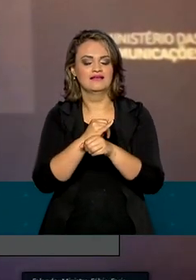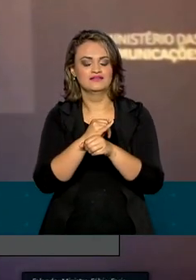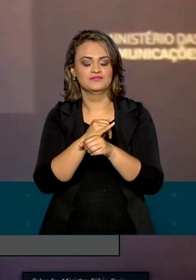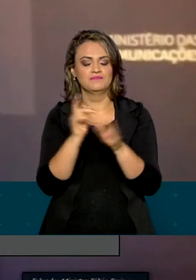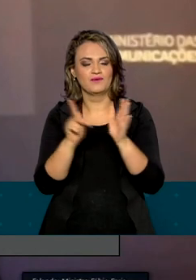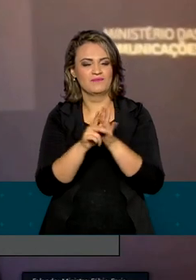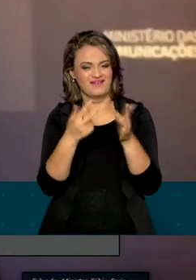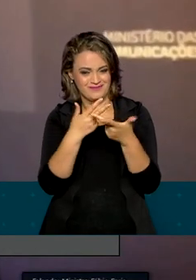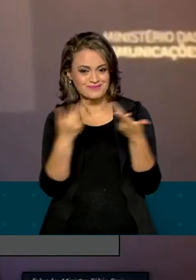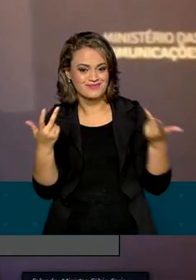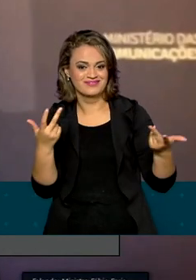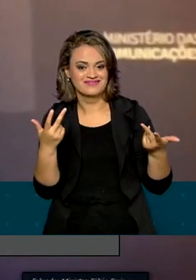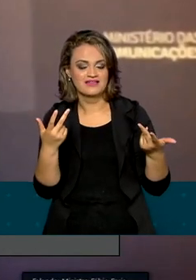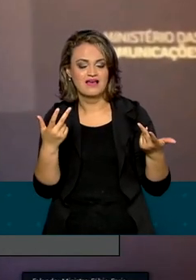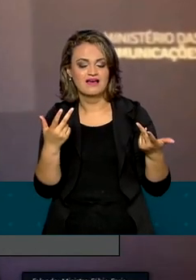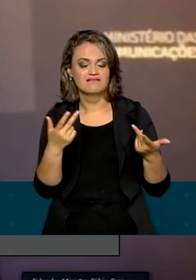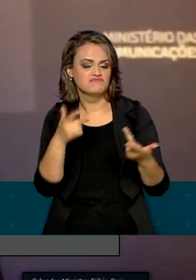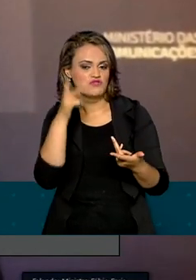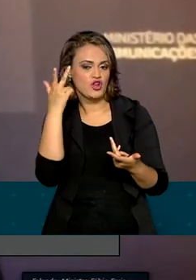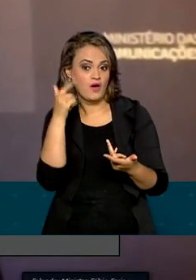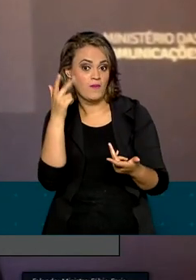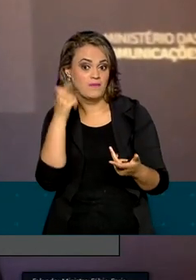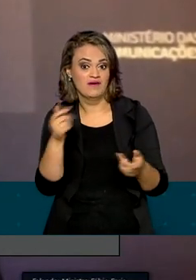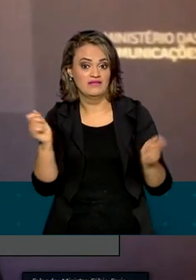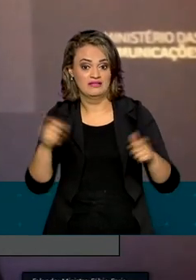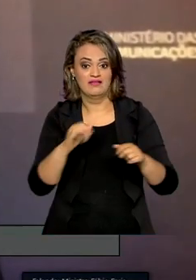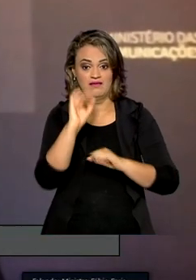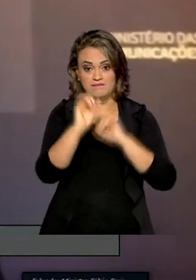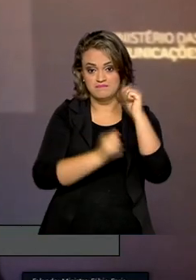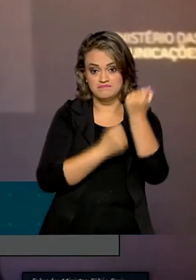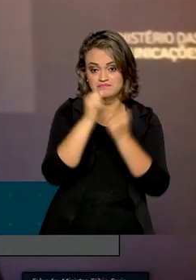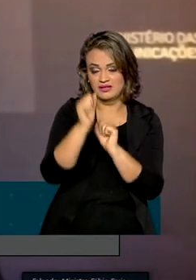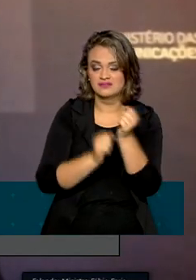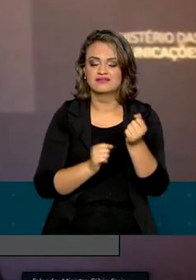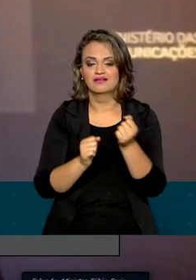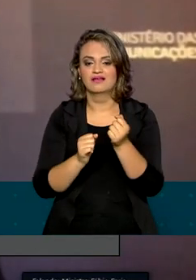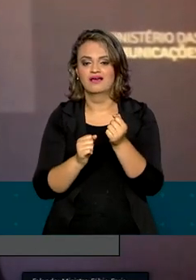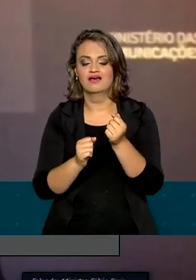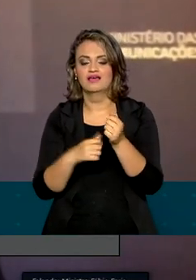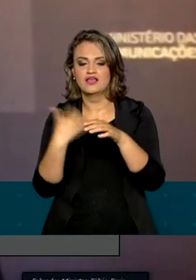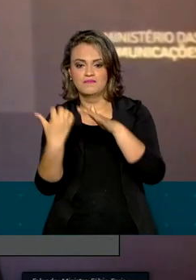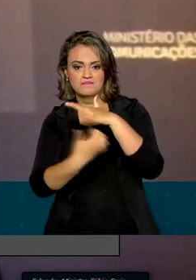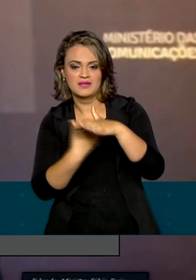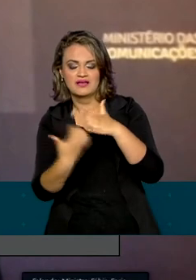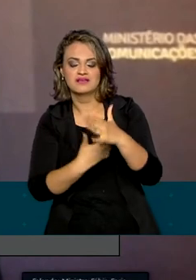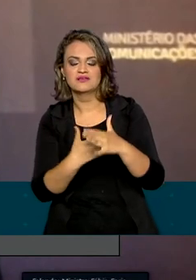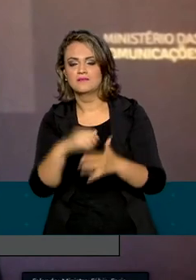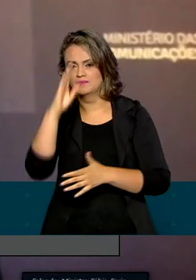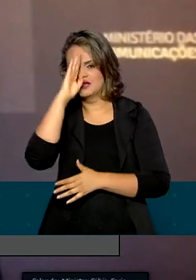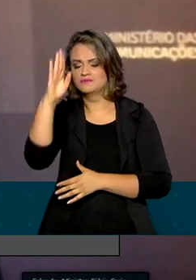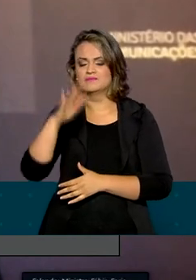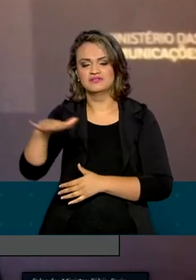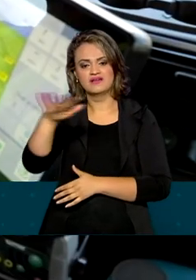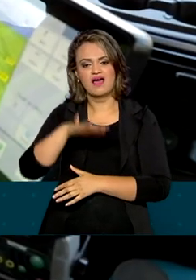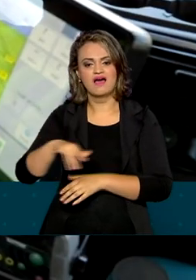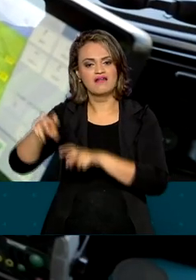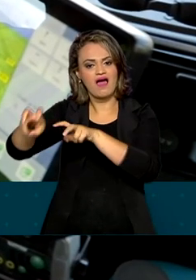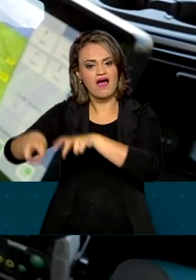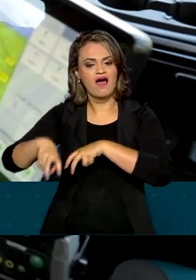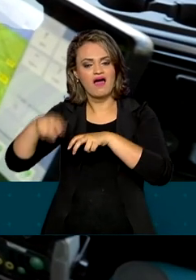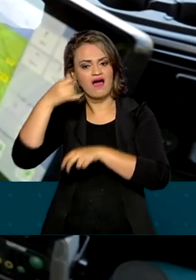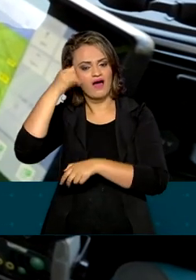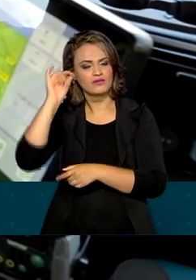internet das coisas, funcionando nas empresas. Nós teremos, principalmente no nosso agronegócio,